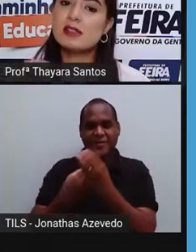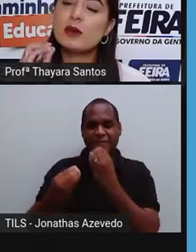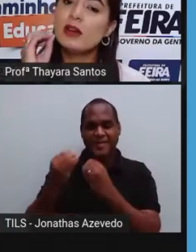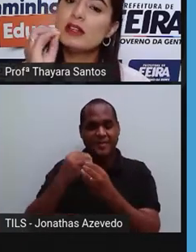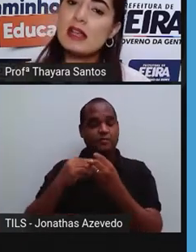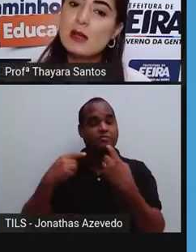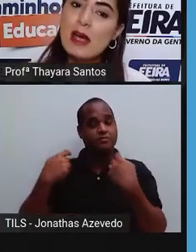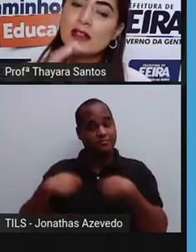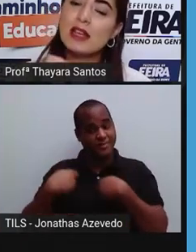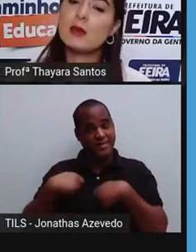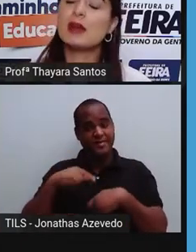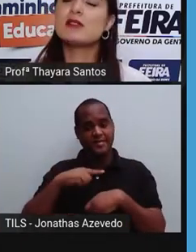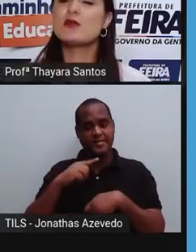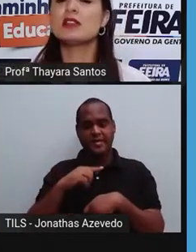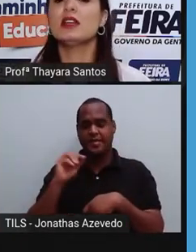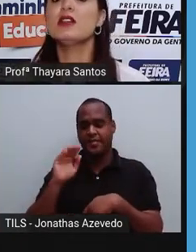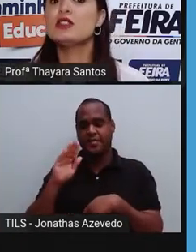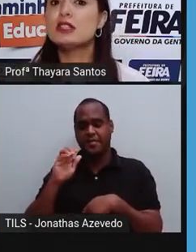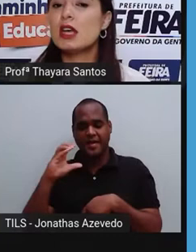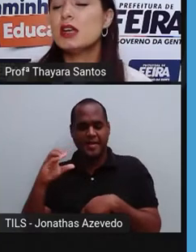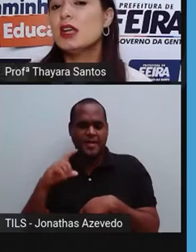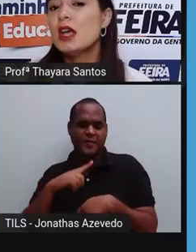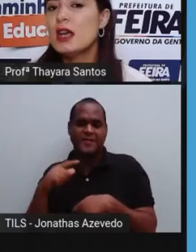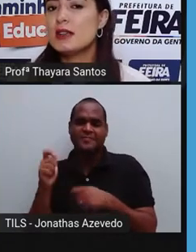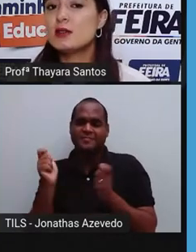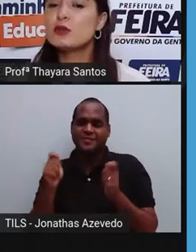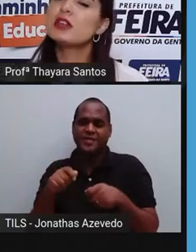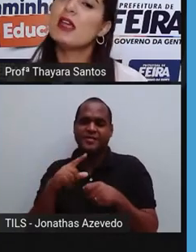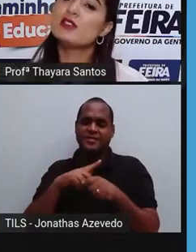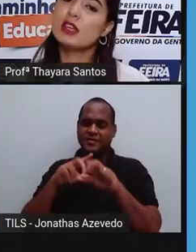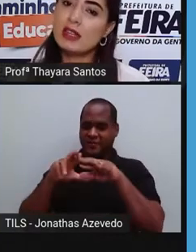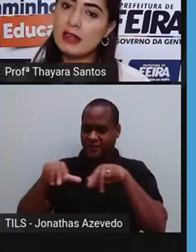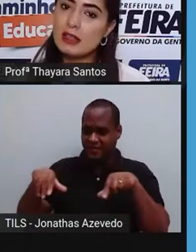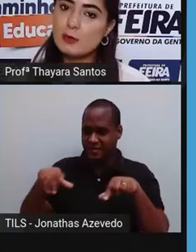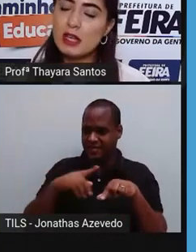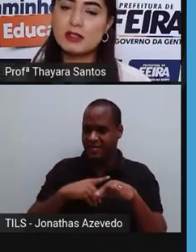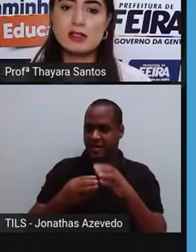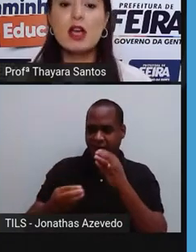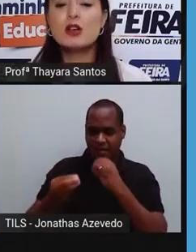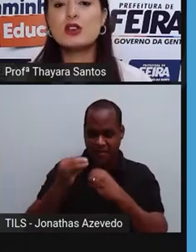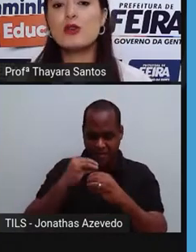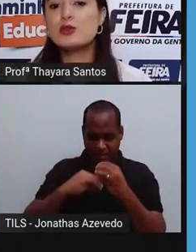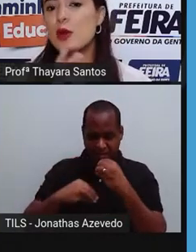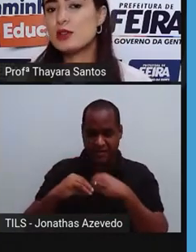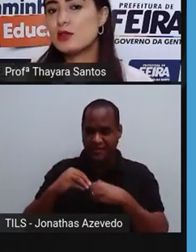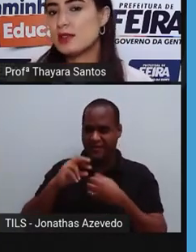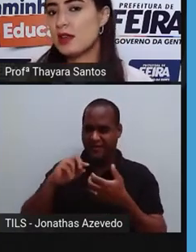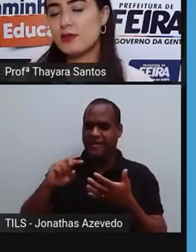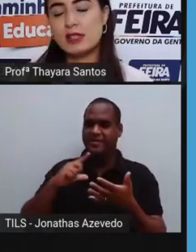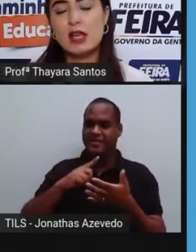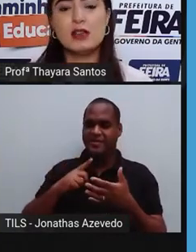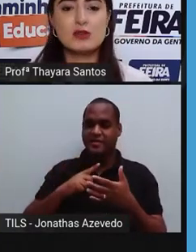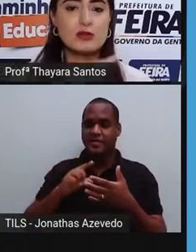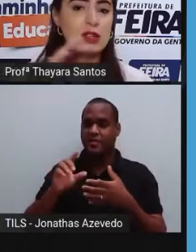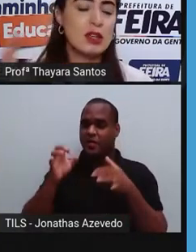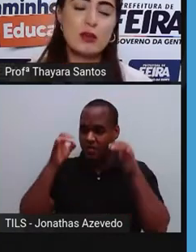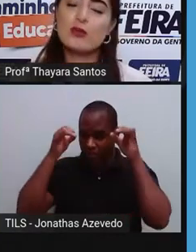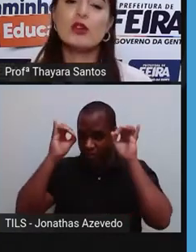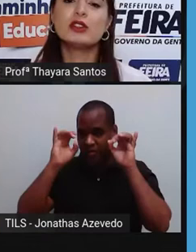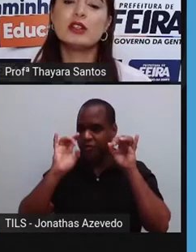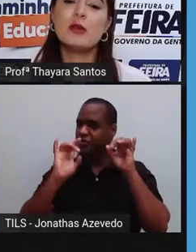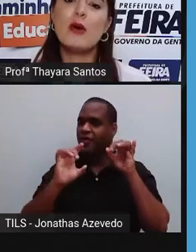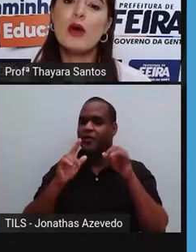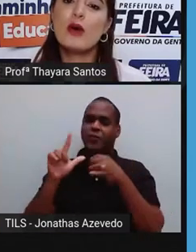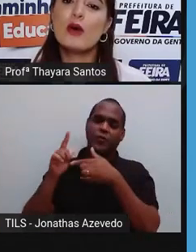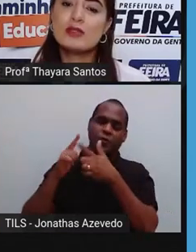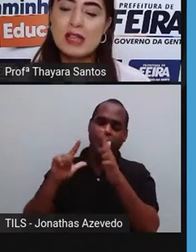precisam dessa bactéria para eles conseguirem digerir esse nutriente que está nas plantas. Só os bois conseguem fazer isso, nenhum